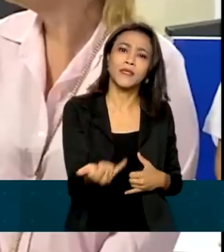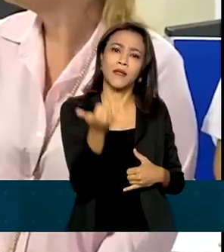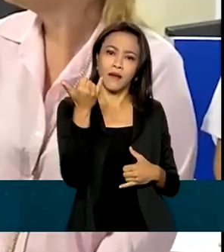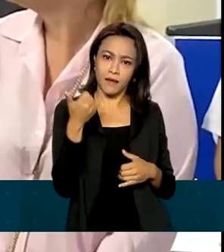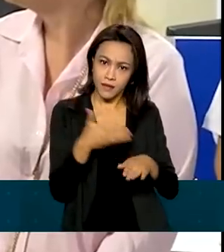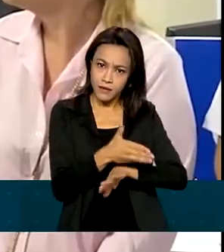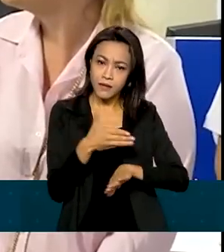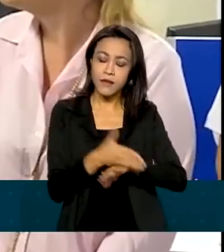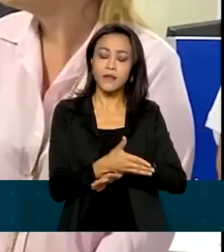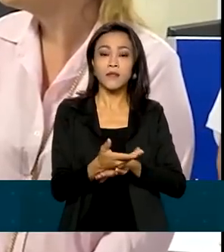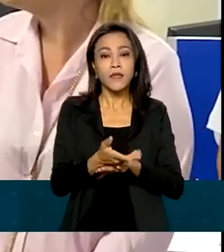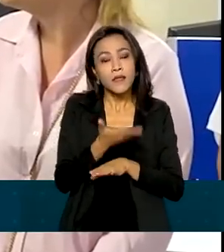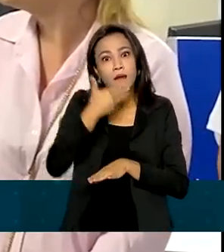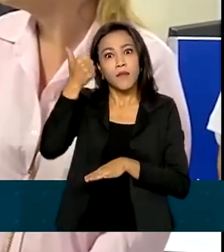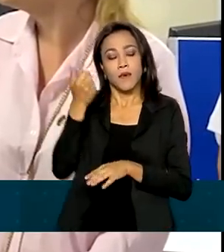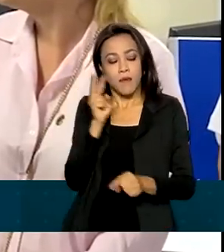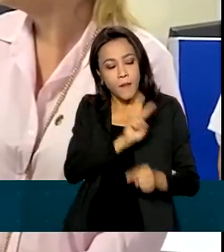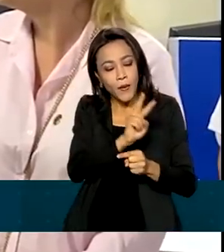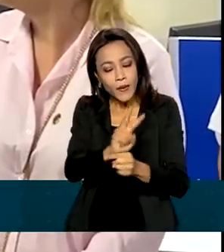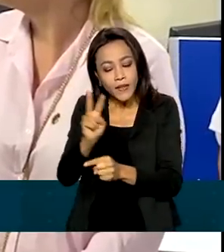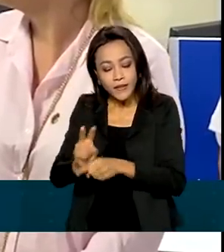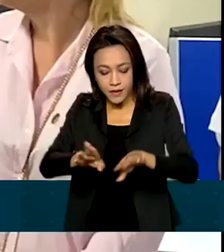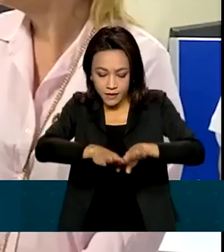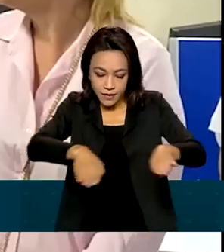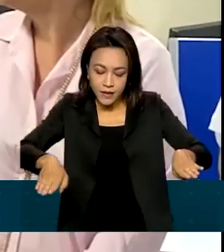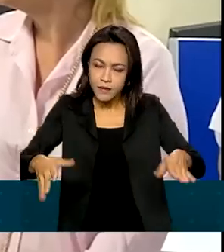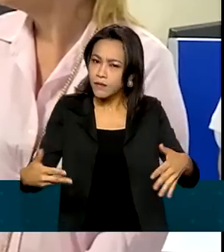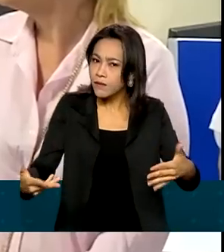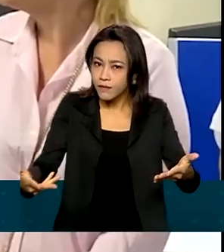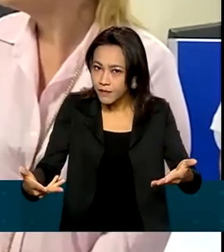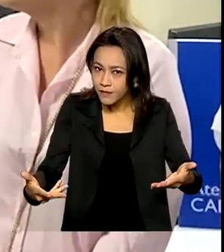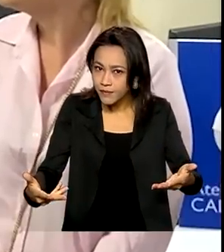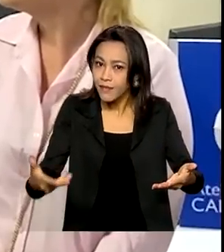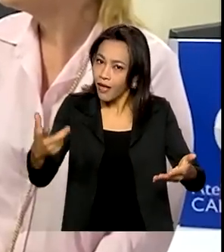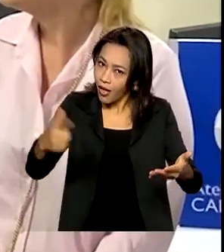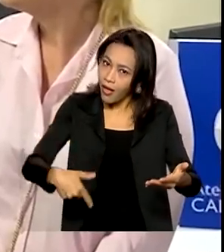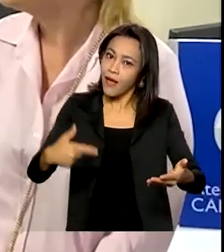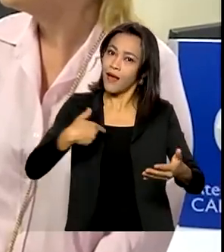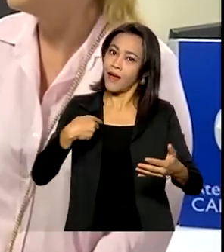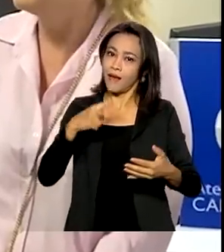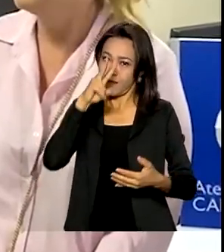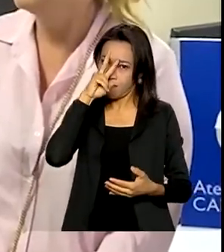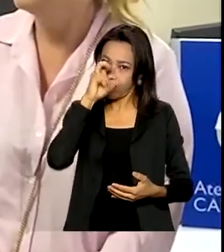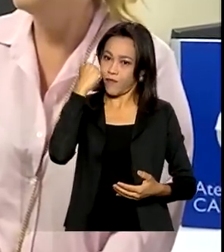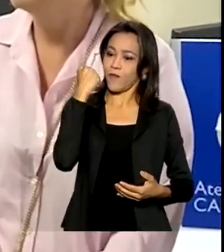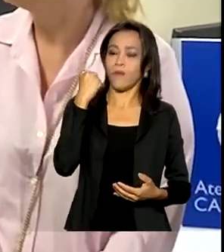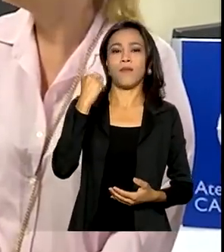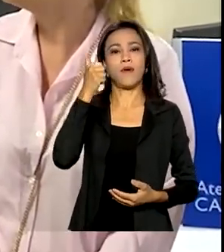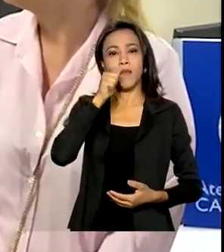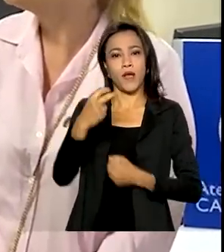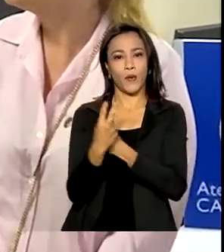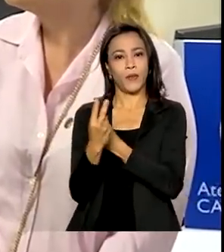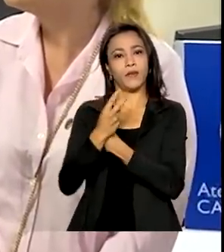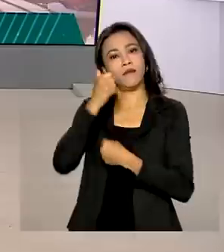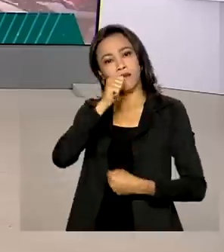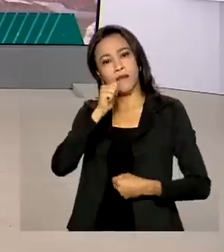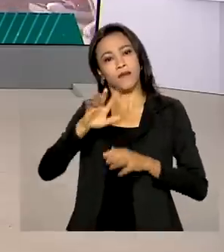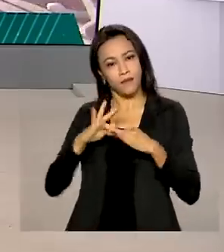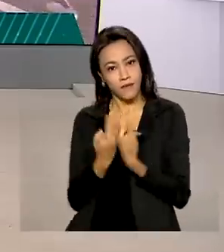a melhor maneira de proteger a infância, de proteger a criança, qual é? Fortalecendo a mulher e fortalecendo a família.